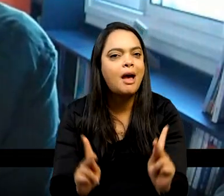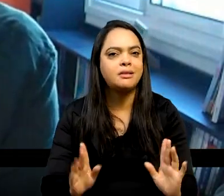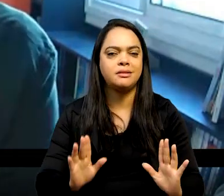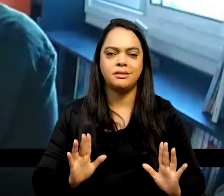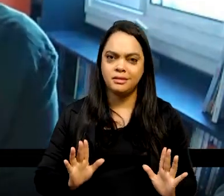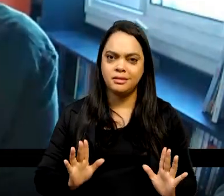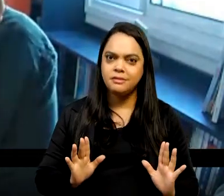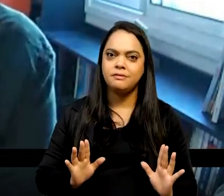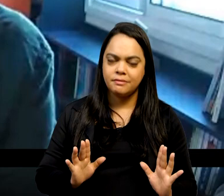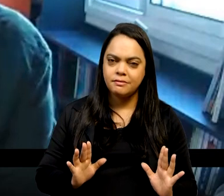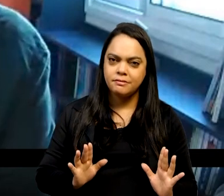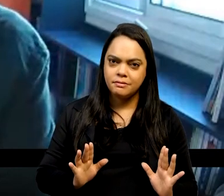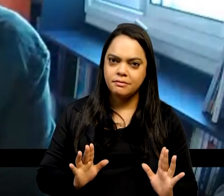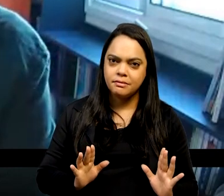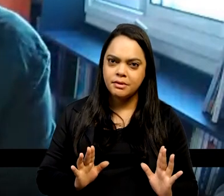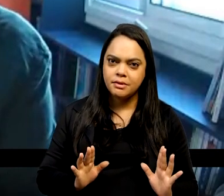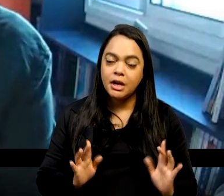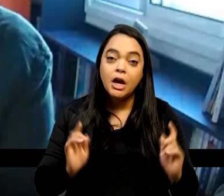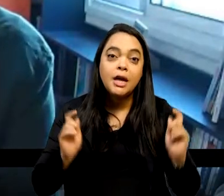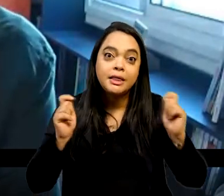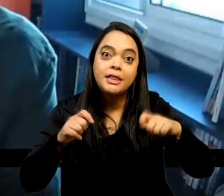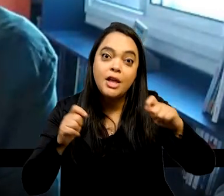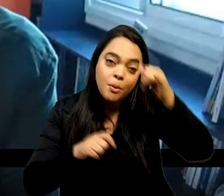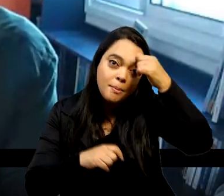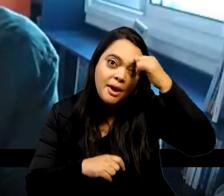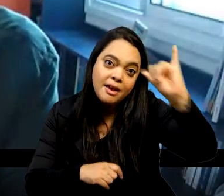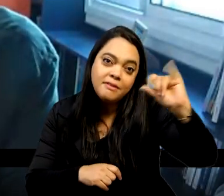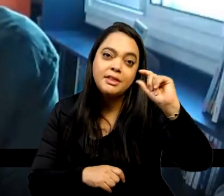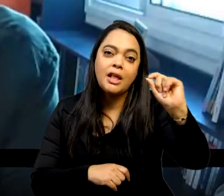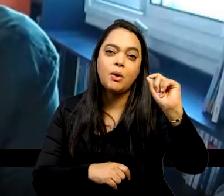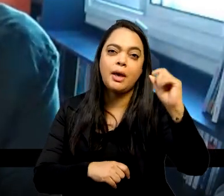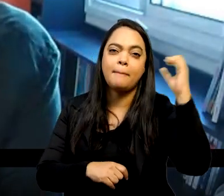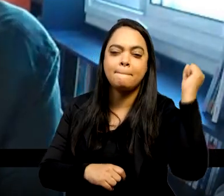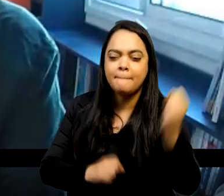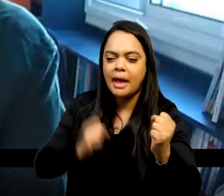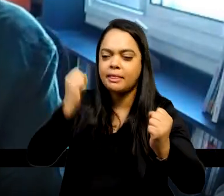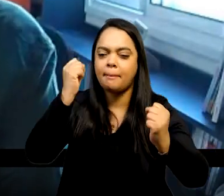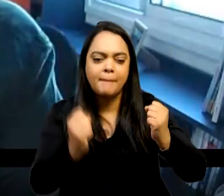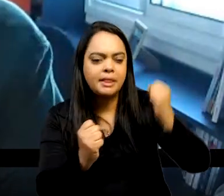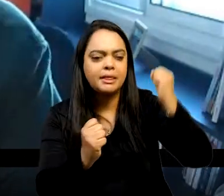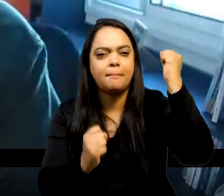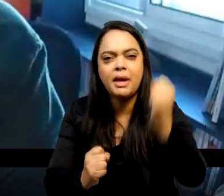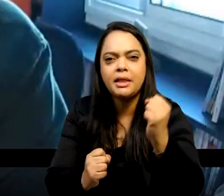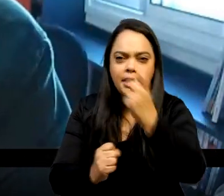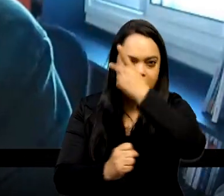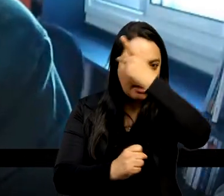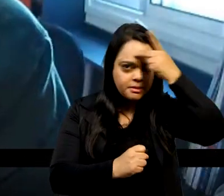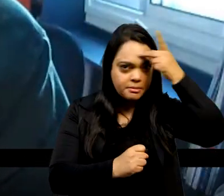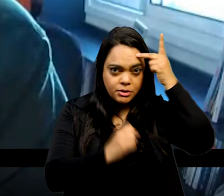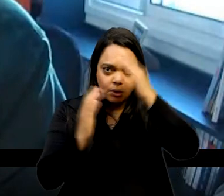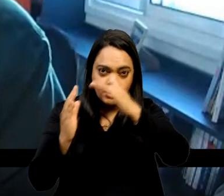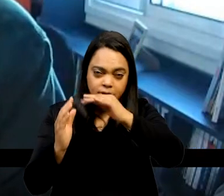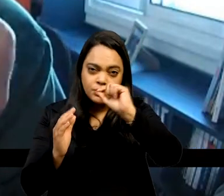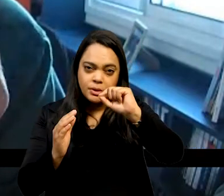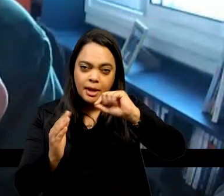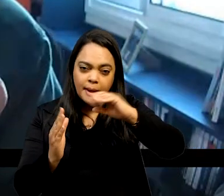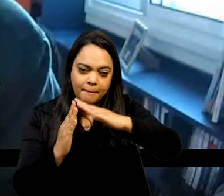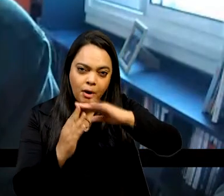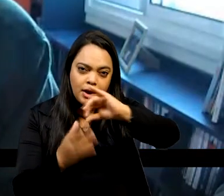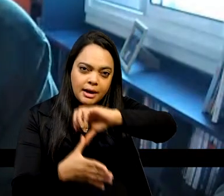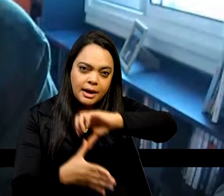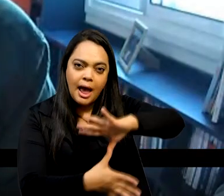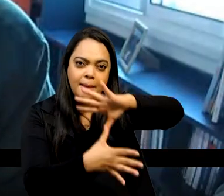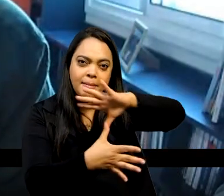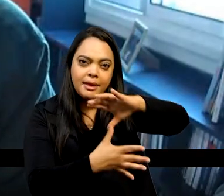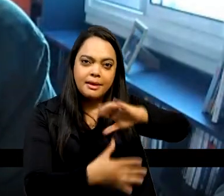nós soubemos evitar o derramamento de sangue dos nossos vizinhos da América Espanhola. Laís, se você me permite